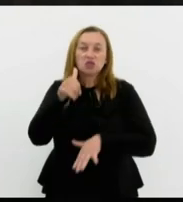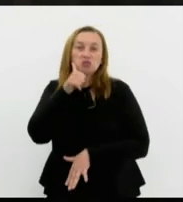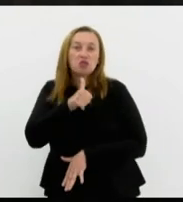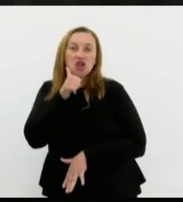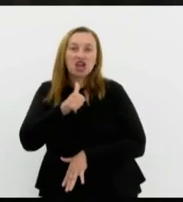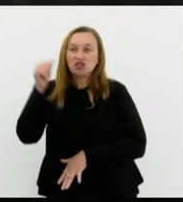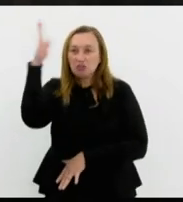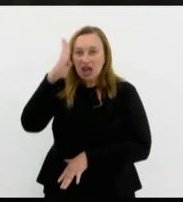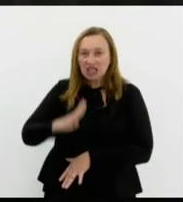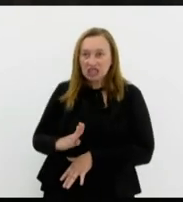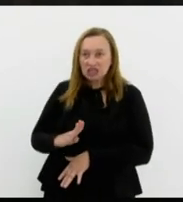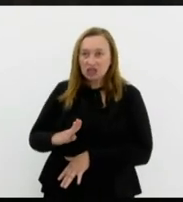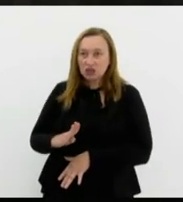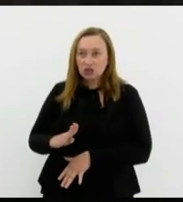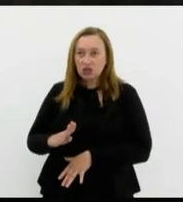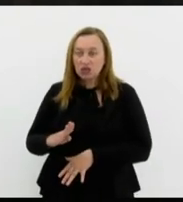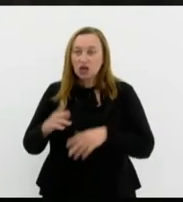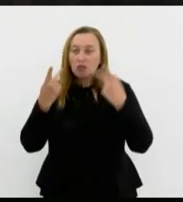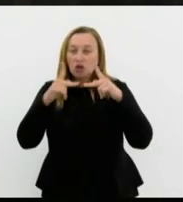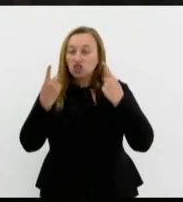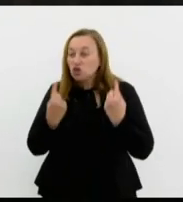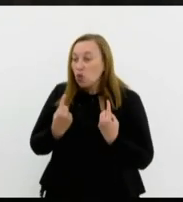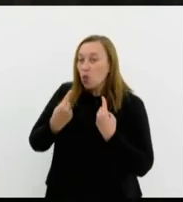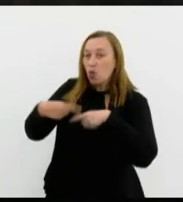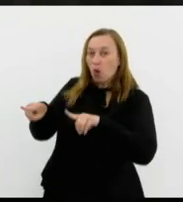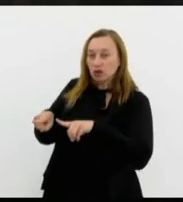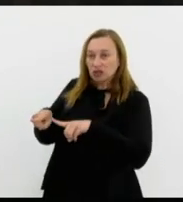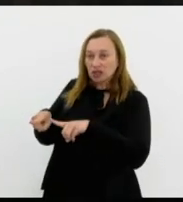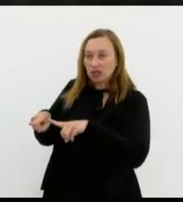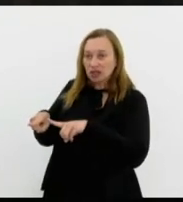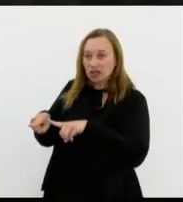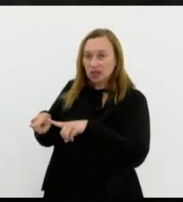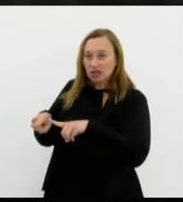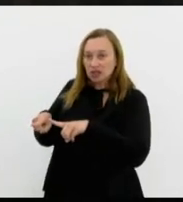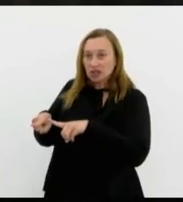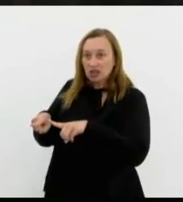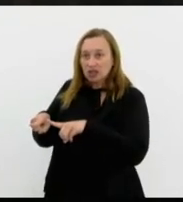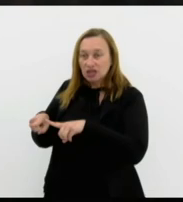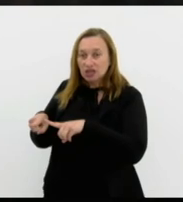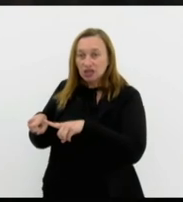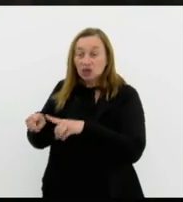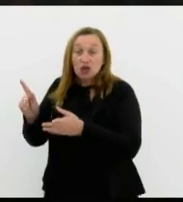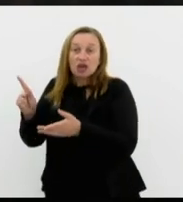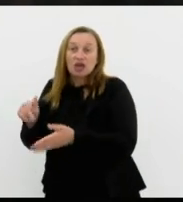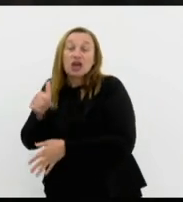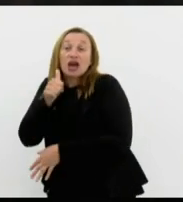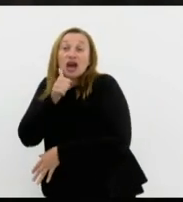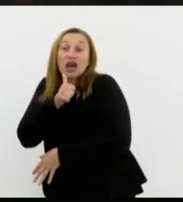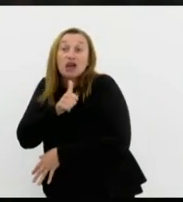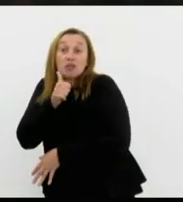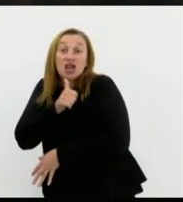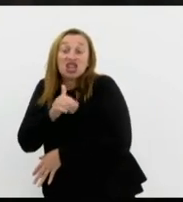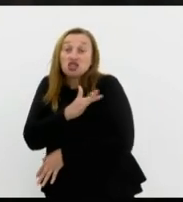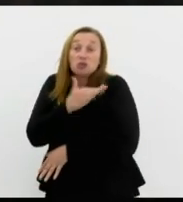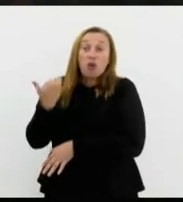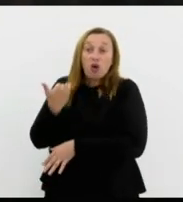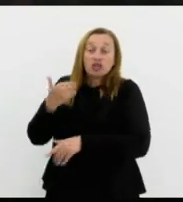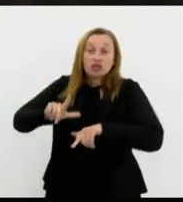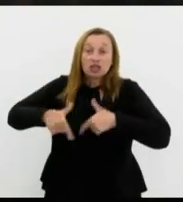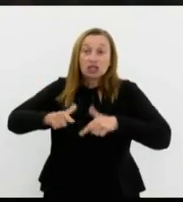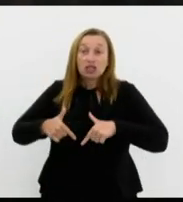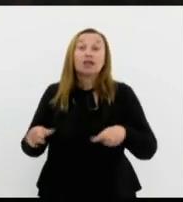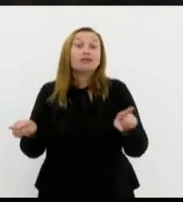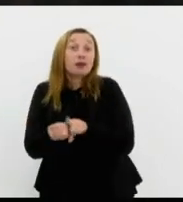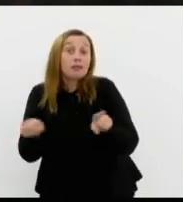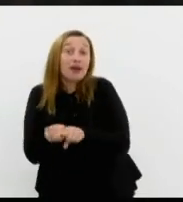protestando contra esta barbaridade contra as mulheres israelenses civis entre eles brasileiros